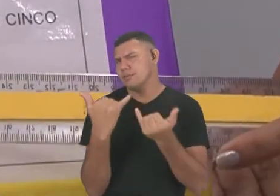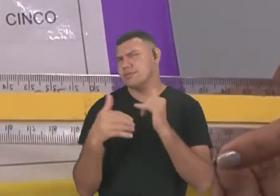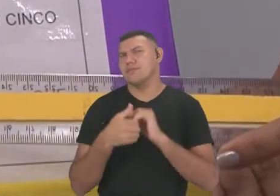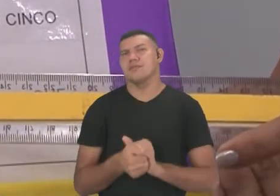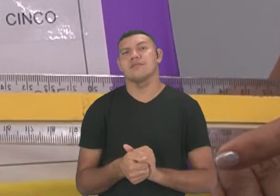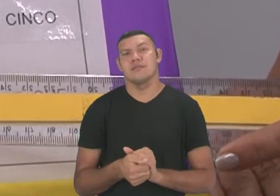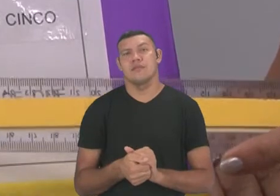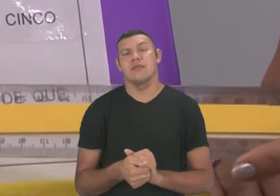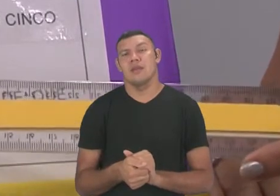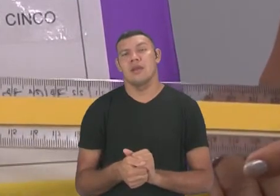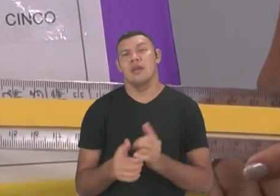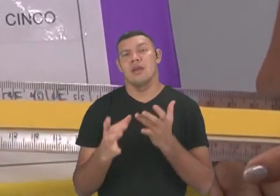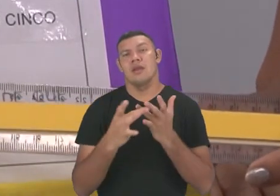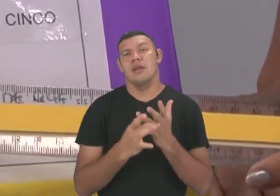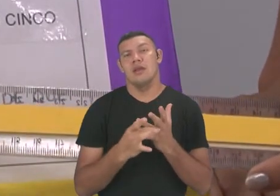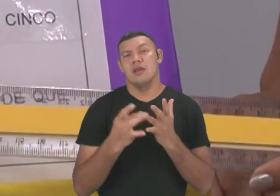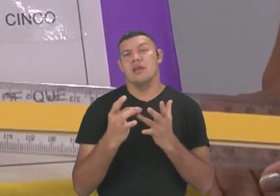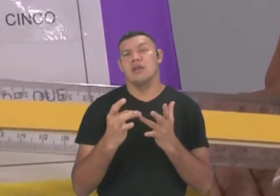Passanel.